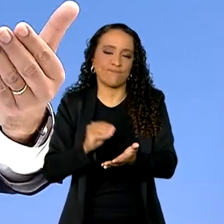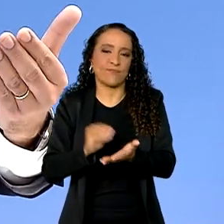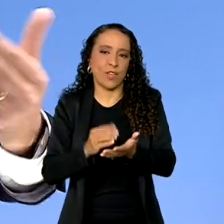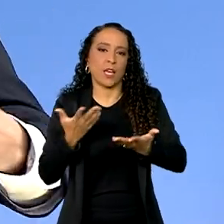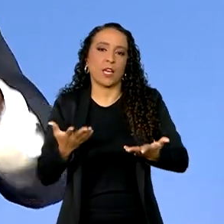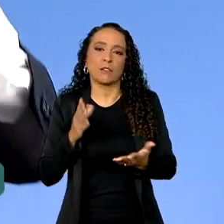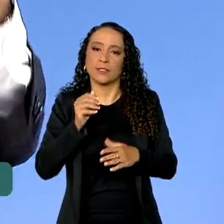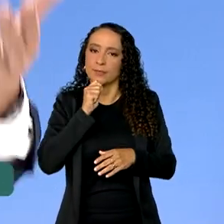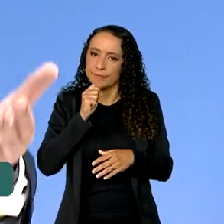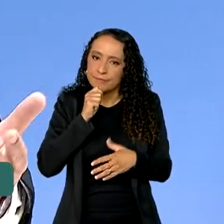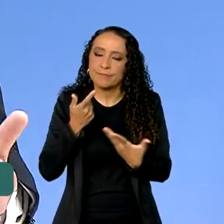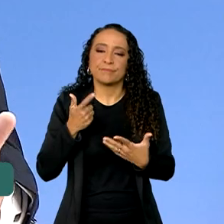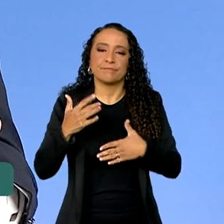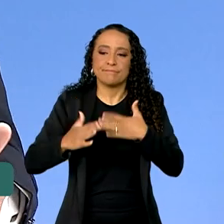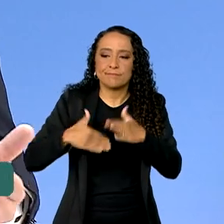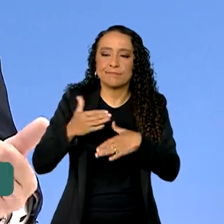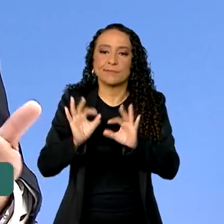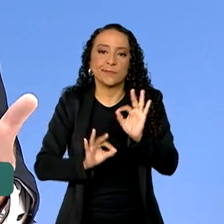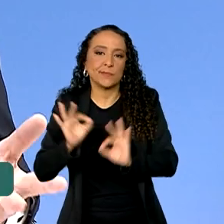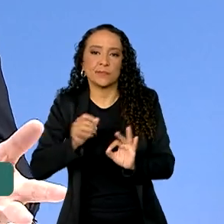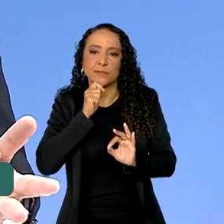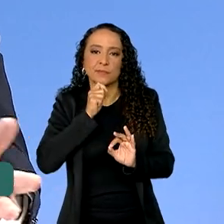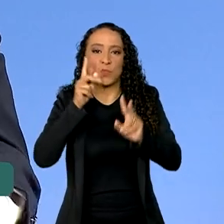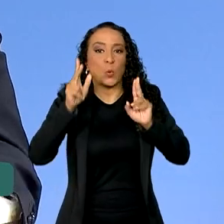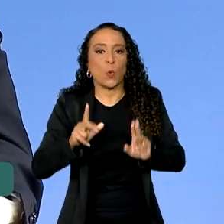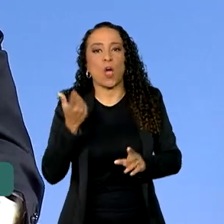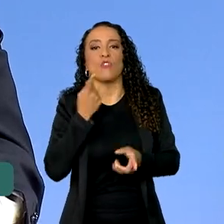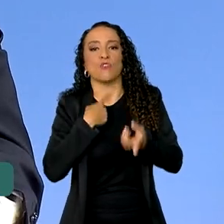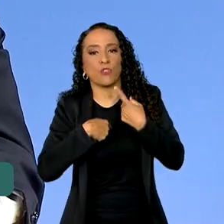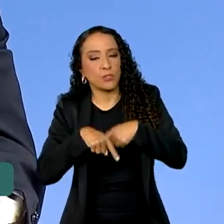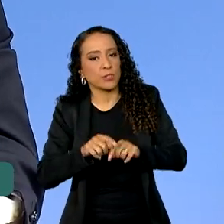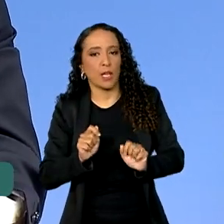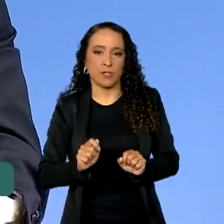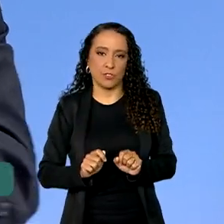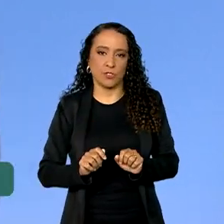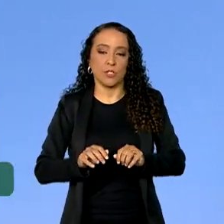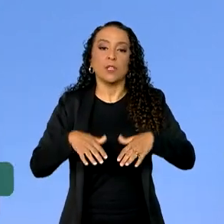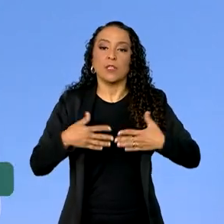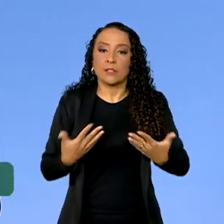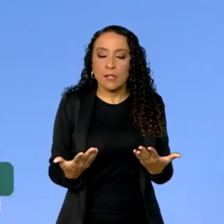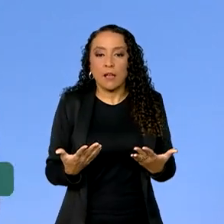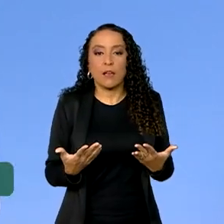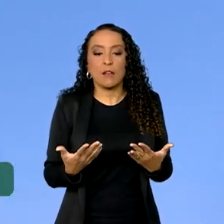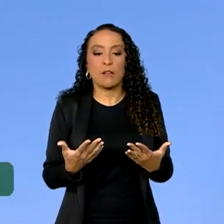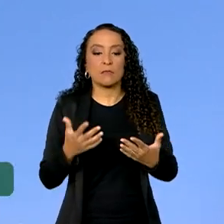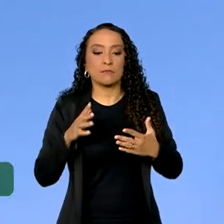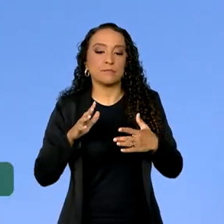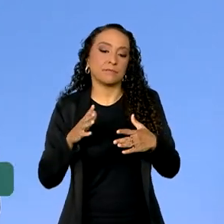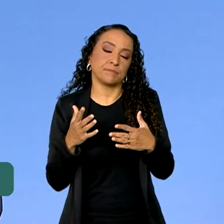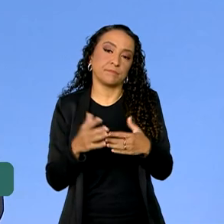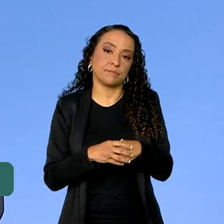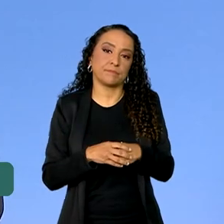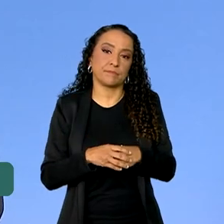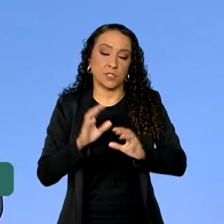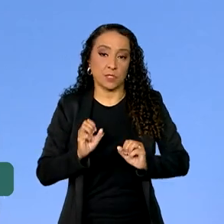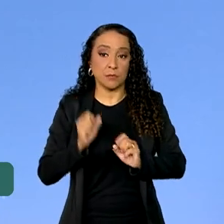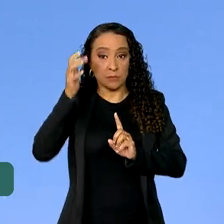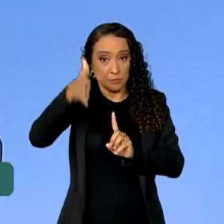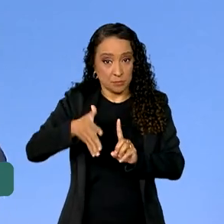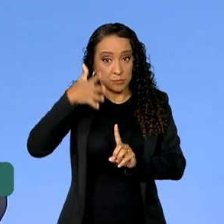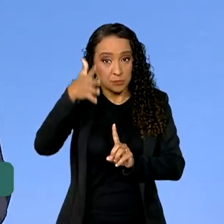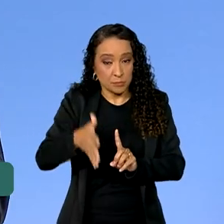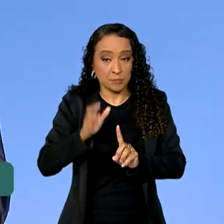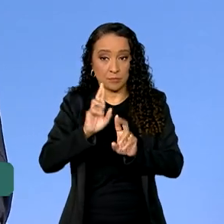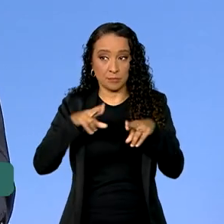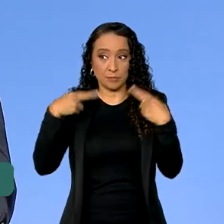está a desejar, ainda não está acontecendo o que nós gostaríamos que acontecesse. Então, no pronunciamento da Assembleia Geral,